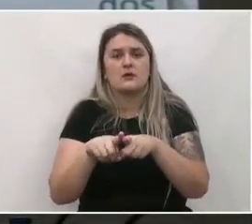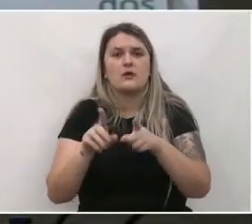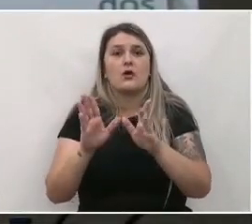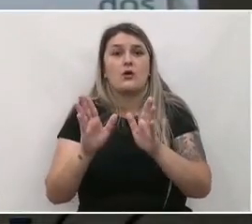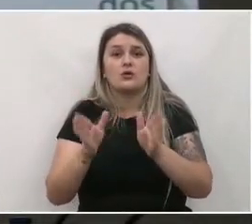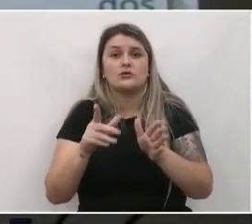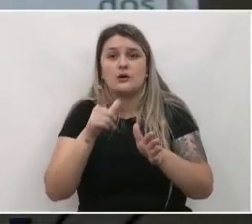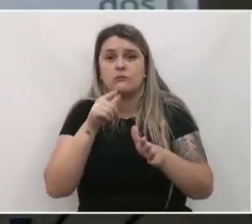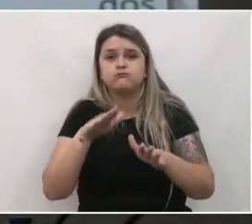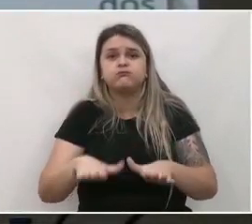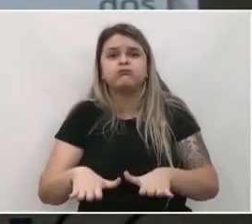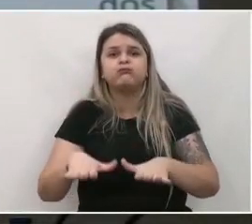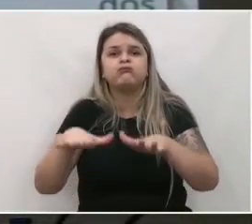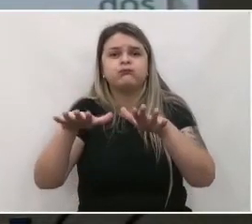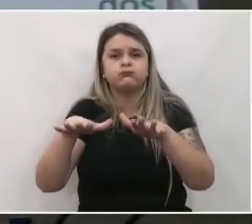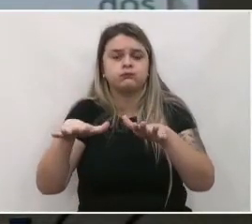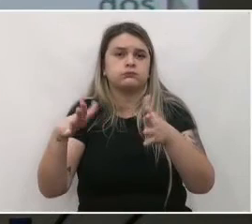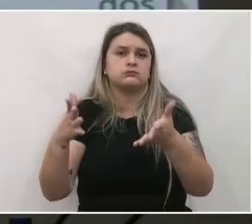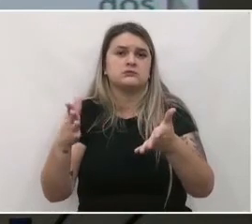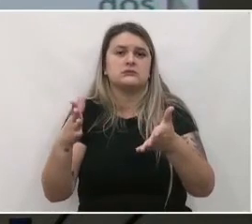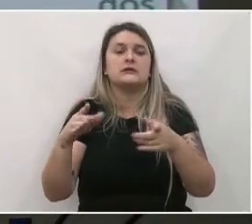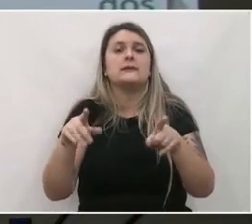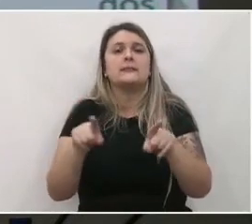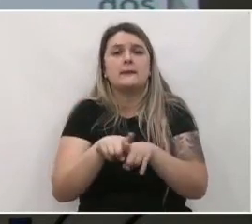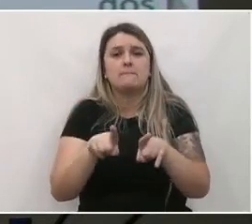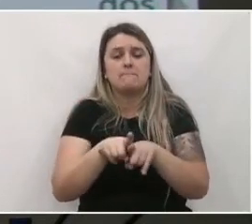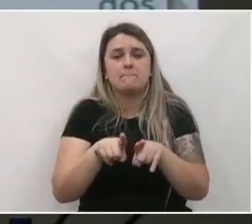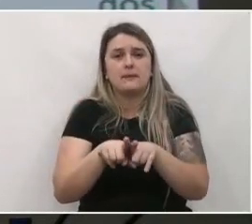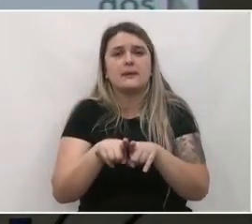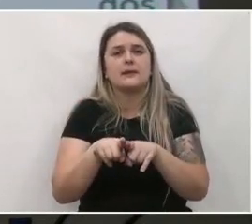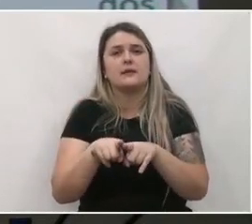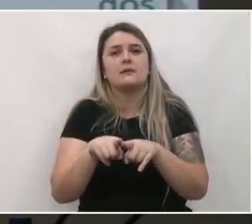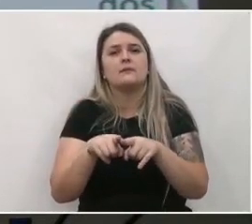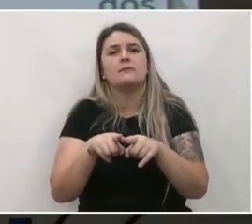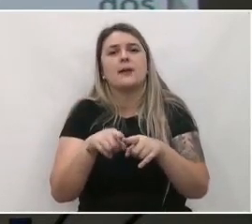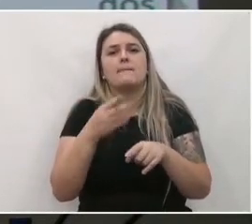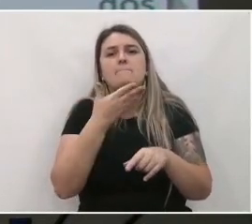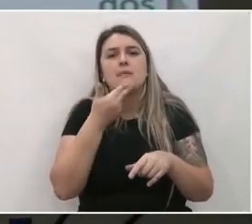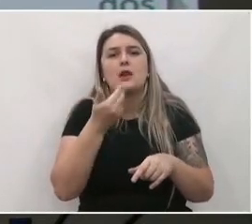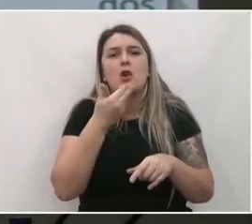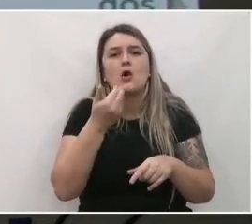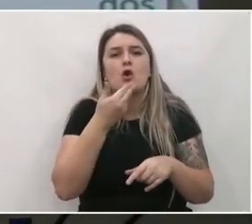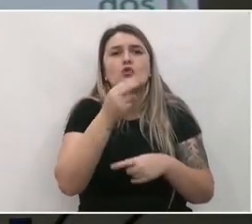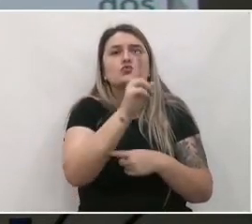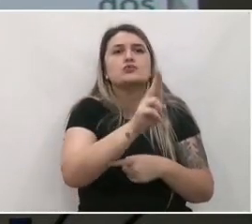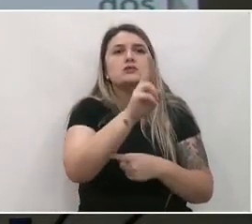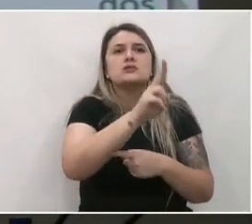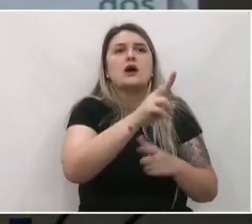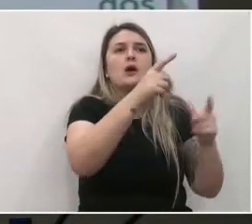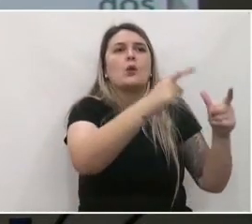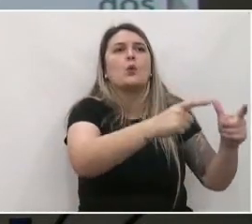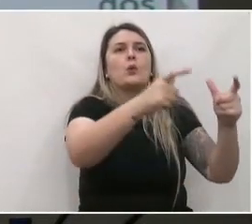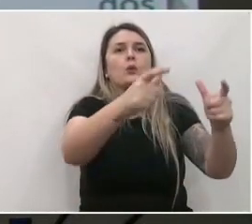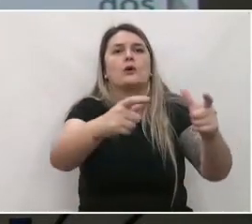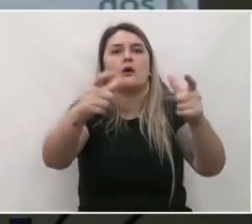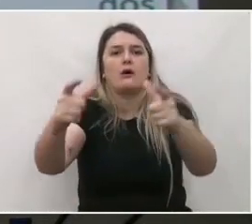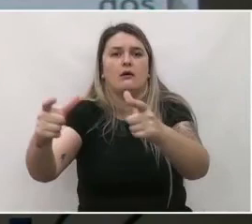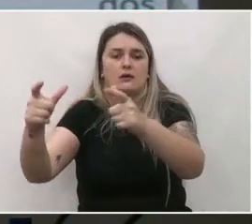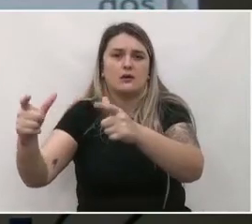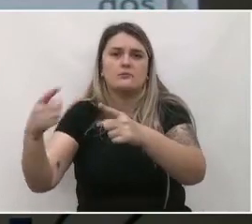adotadas no município. Promover a ocupação dos espaços ociosos, considerando a área